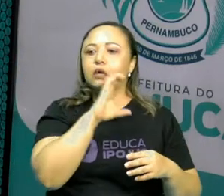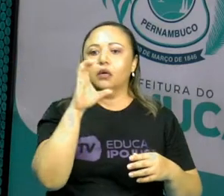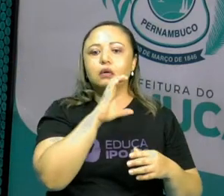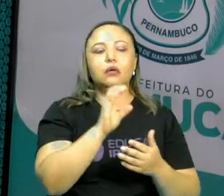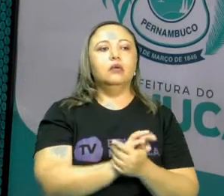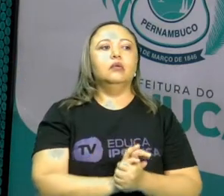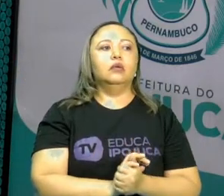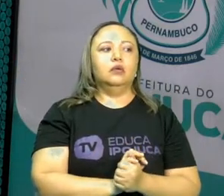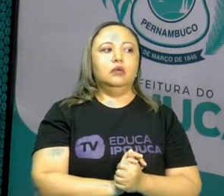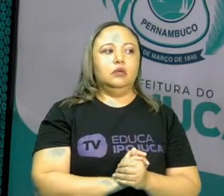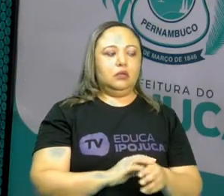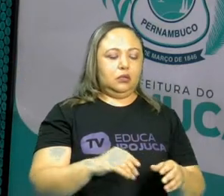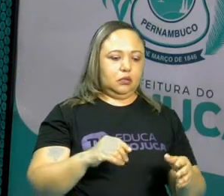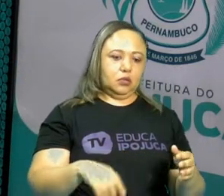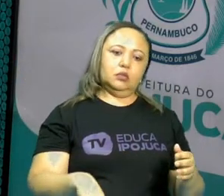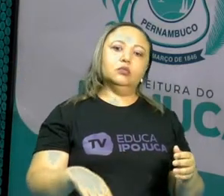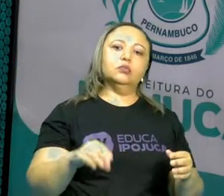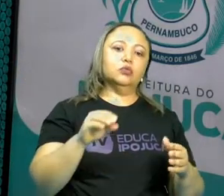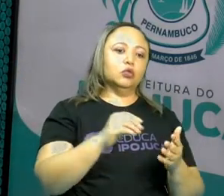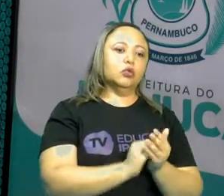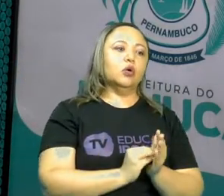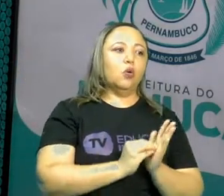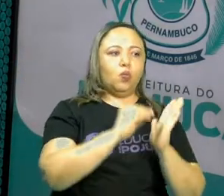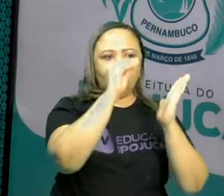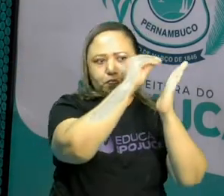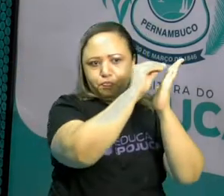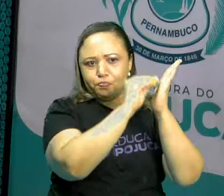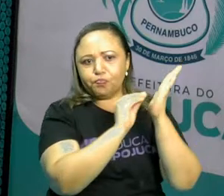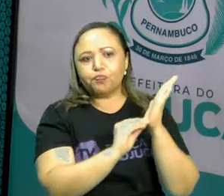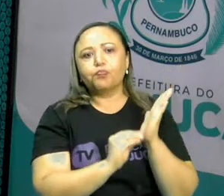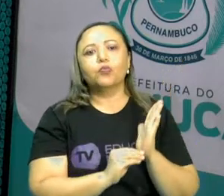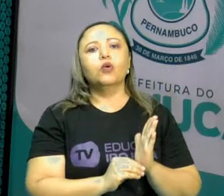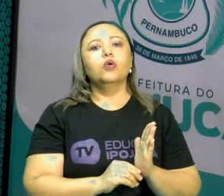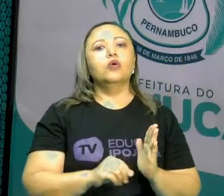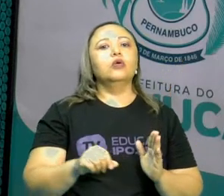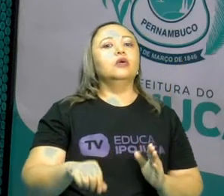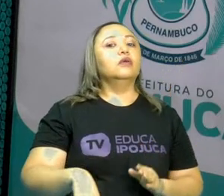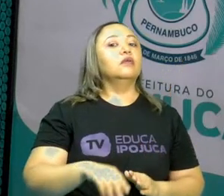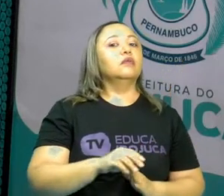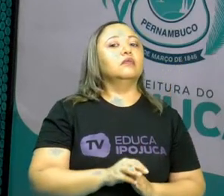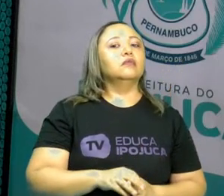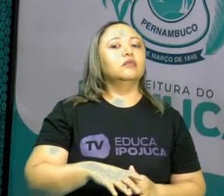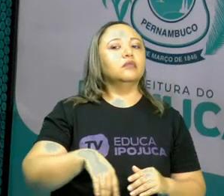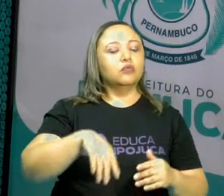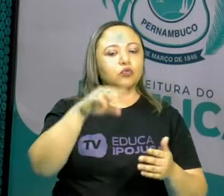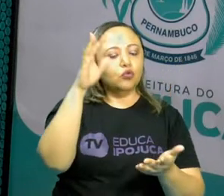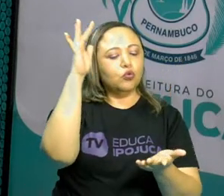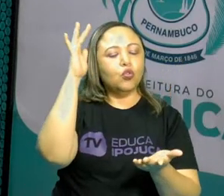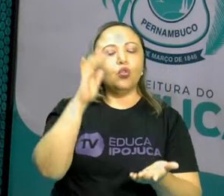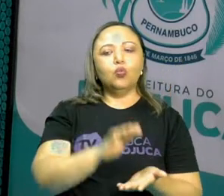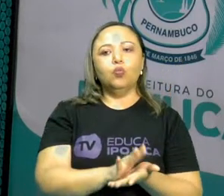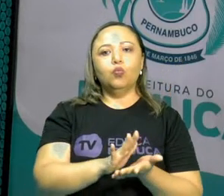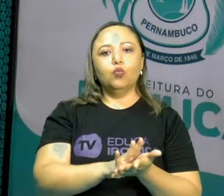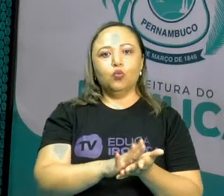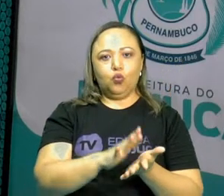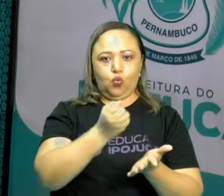Nas próximas figuras, eu quero saber onde estão os falsos múltiplos de cada um dos números.